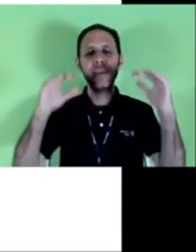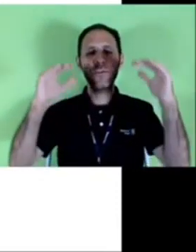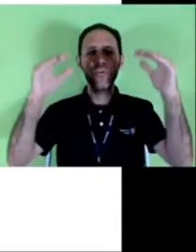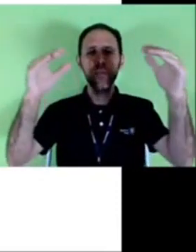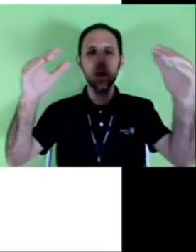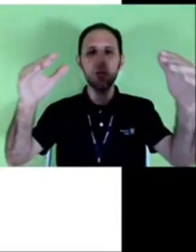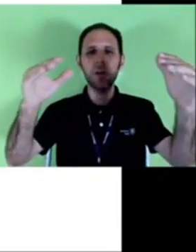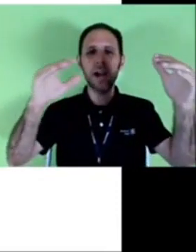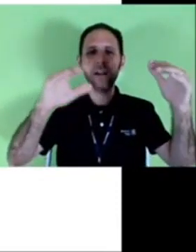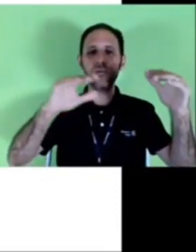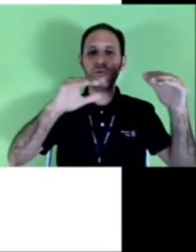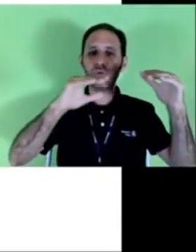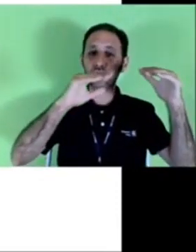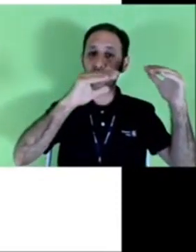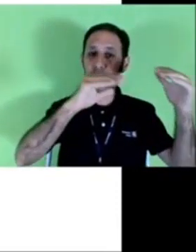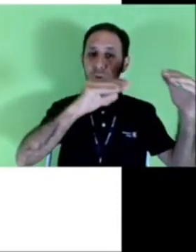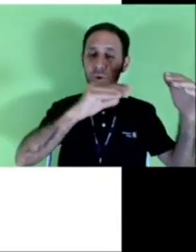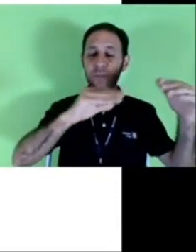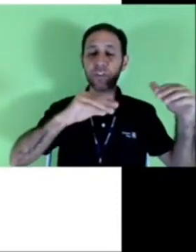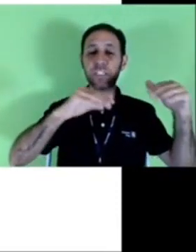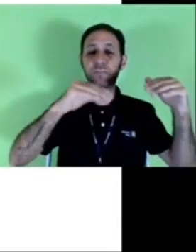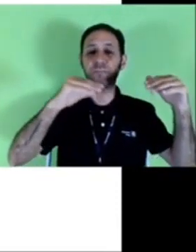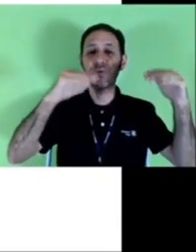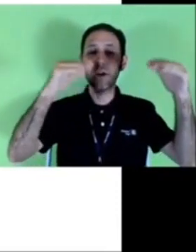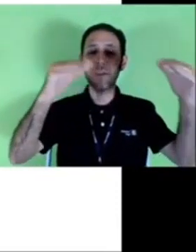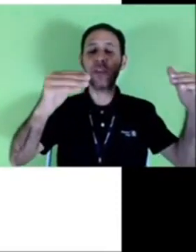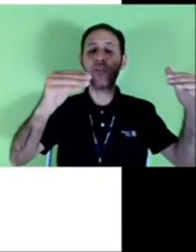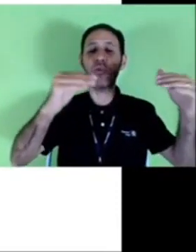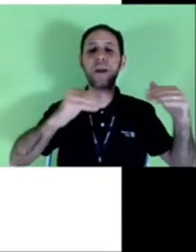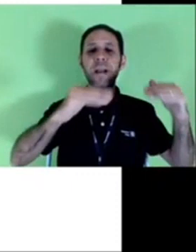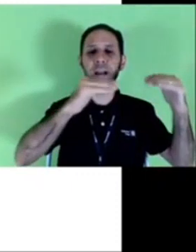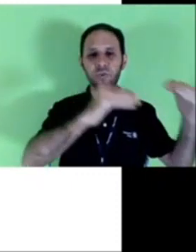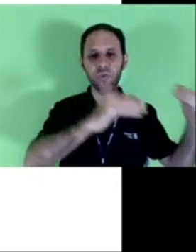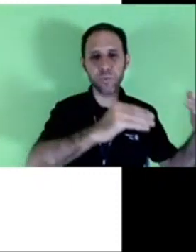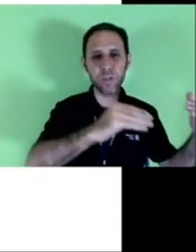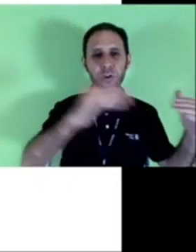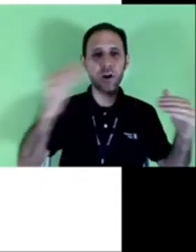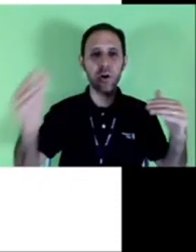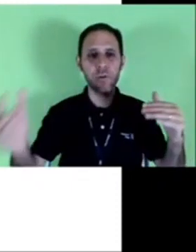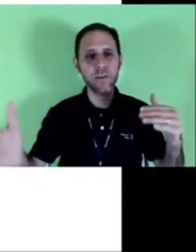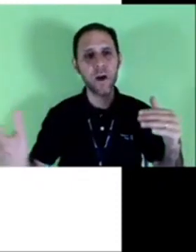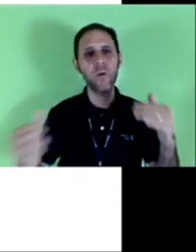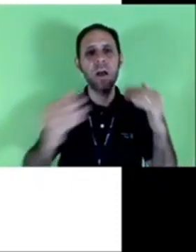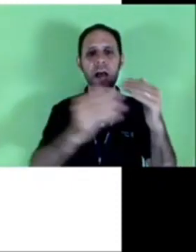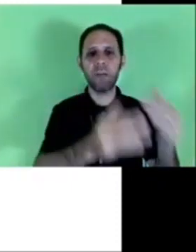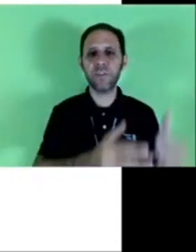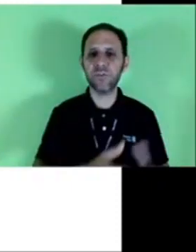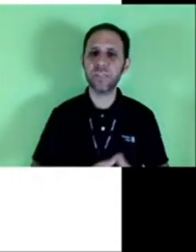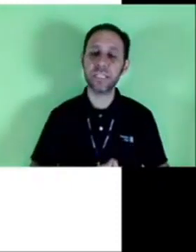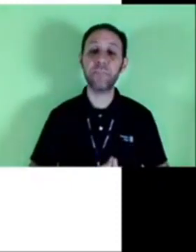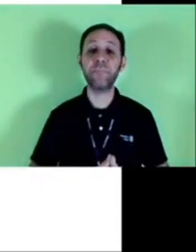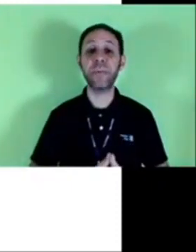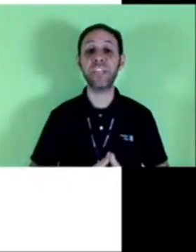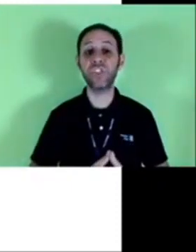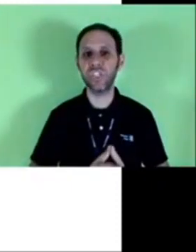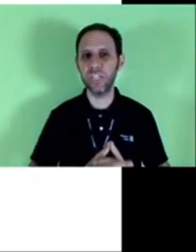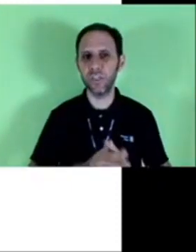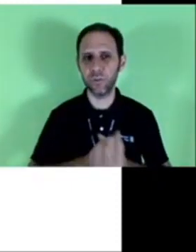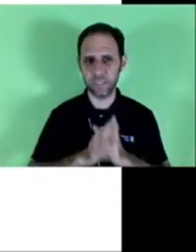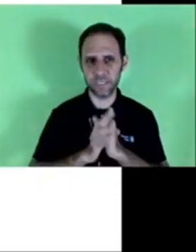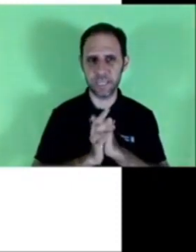para alguém que ocupa o cargo superior é fornecido por alguém que ocupa cargo superior ou igual a pessoa que está